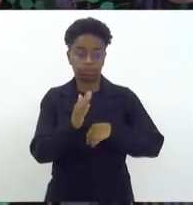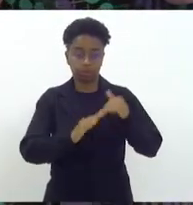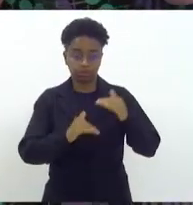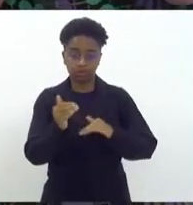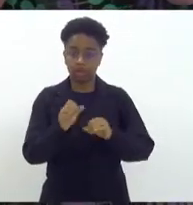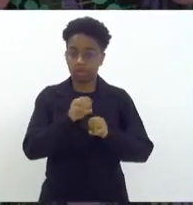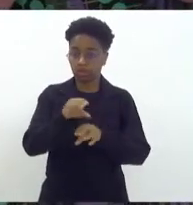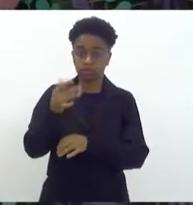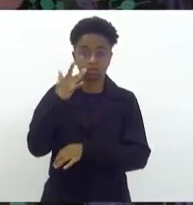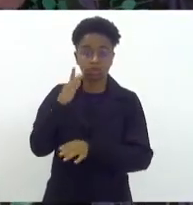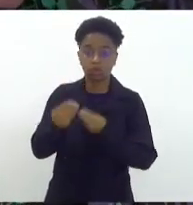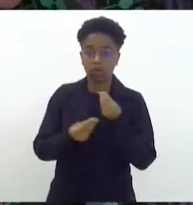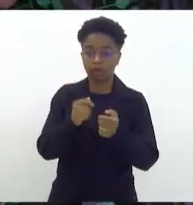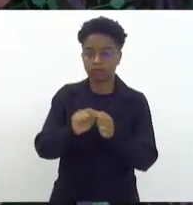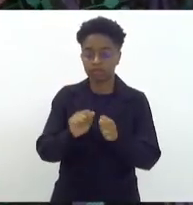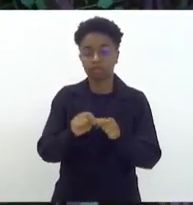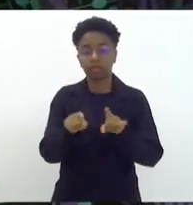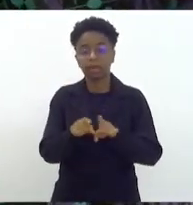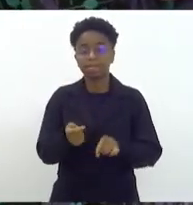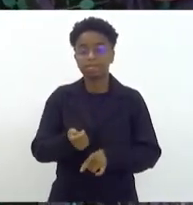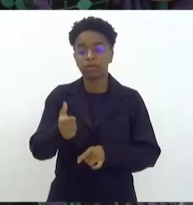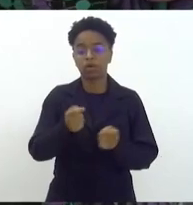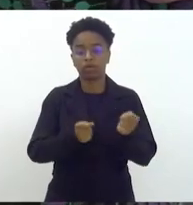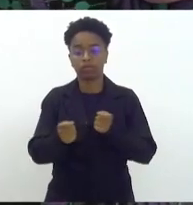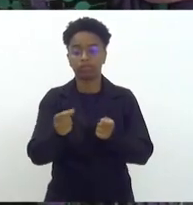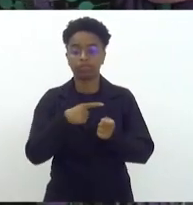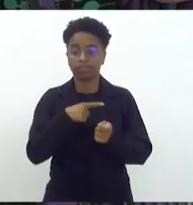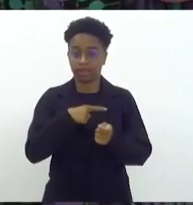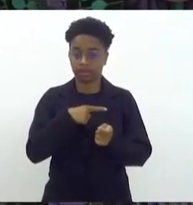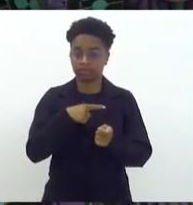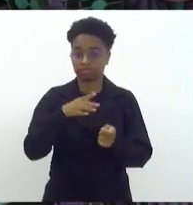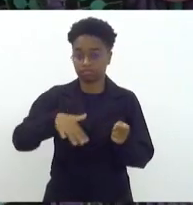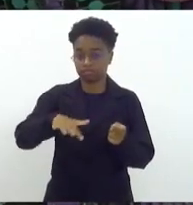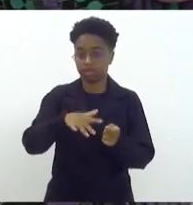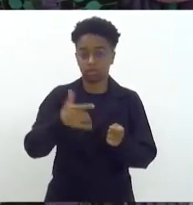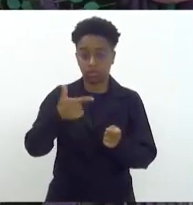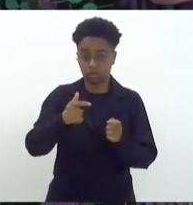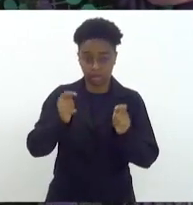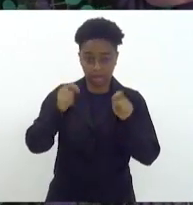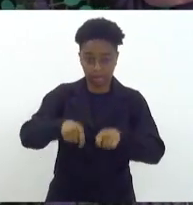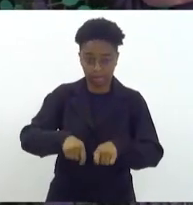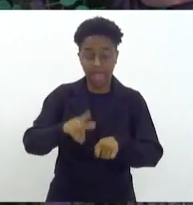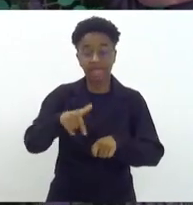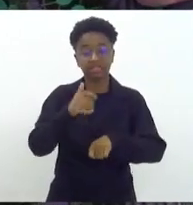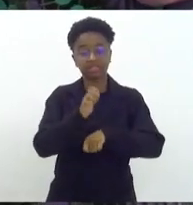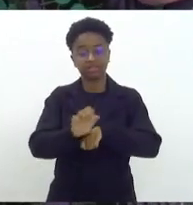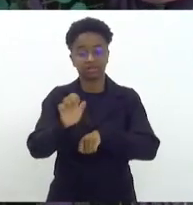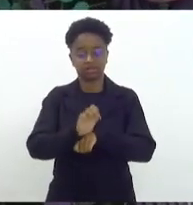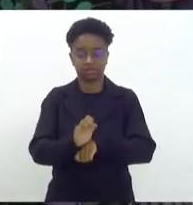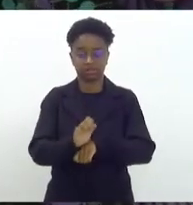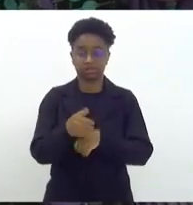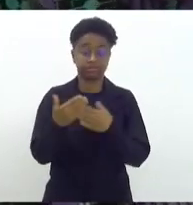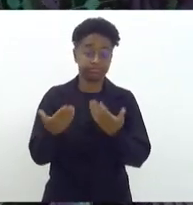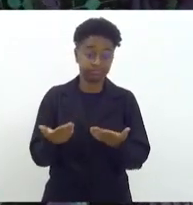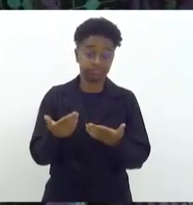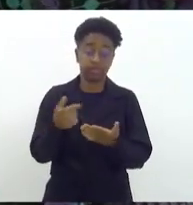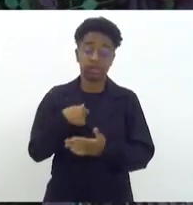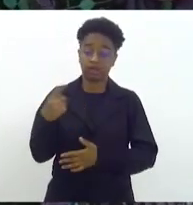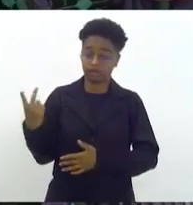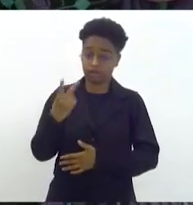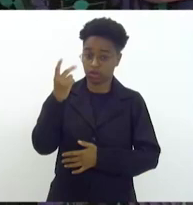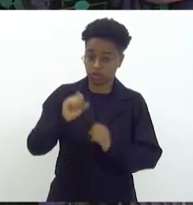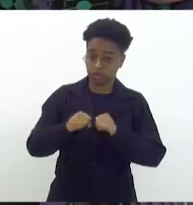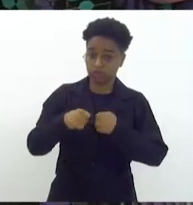sabem fazer. E os poucos mediadores que nós temos na rede que não foram capacitados são estagiários. e aí eu valorizo o